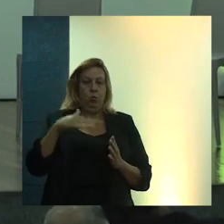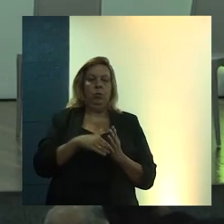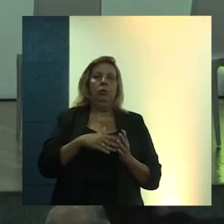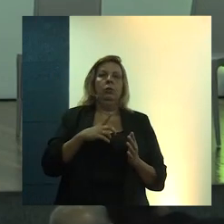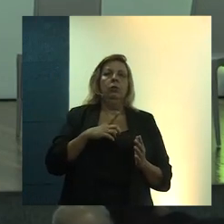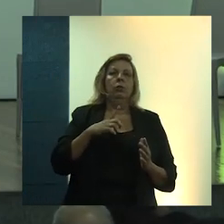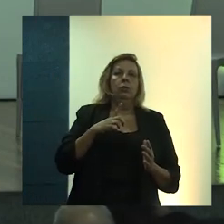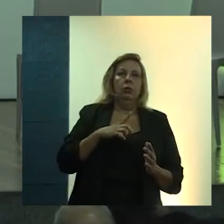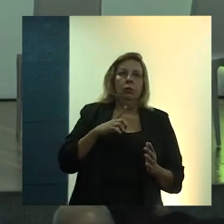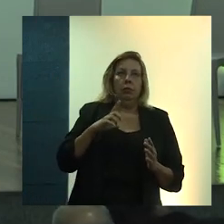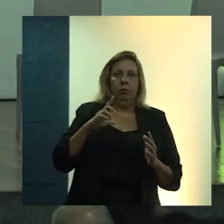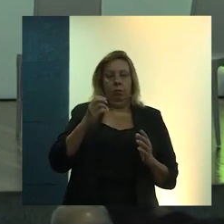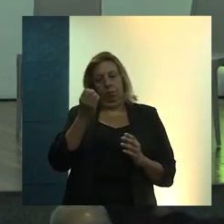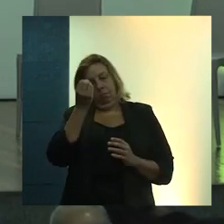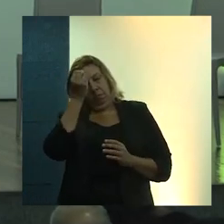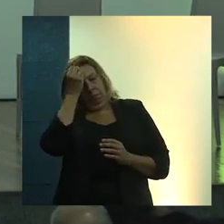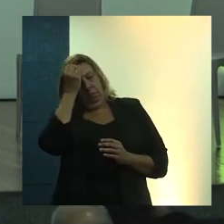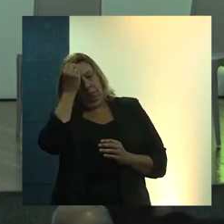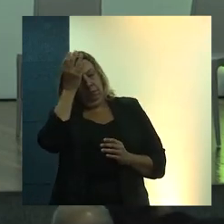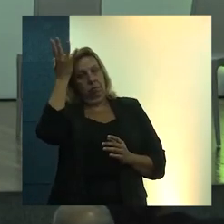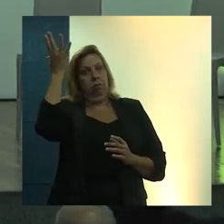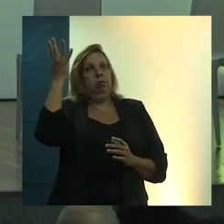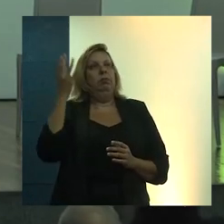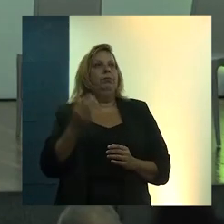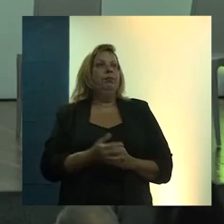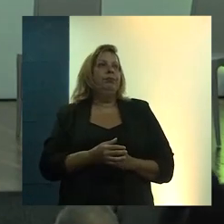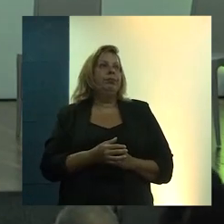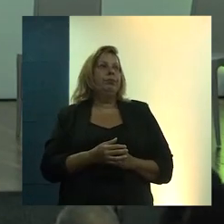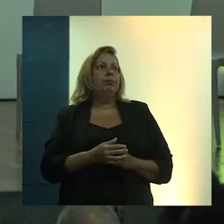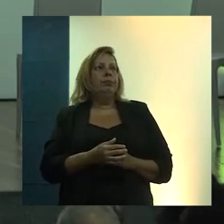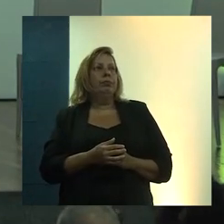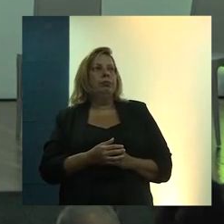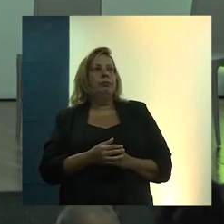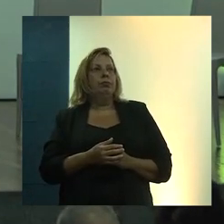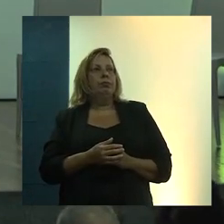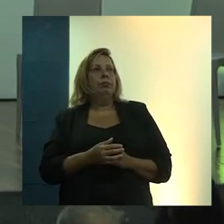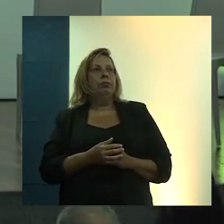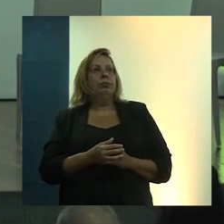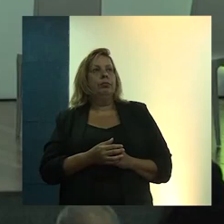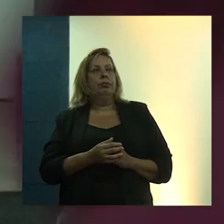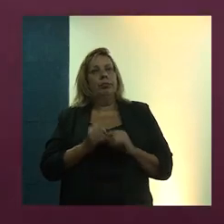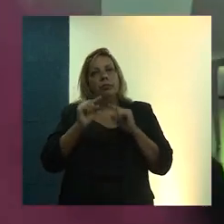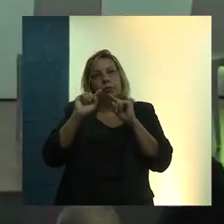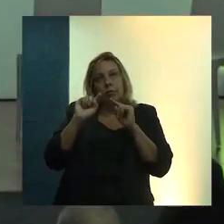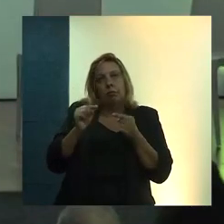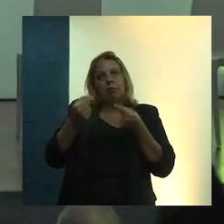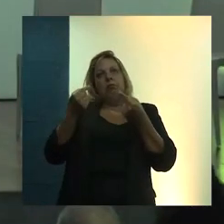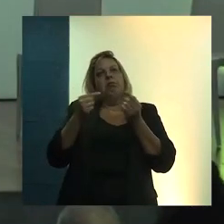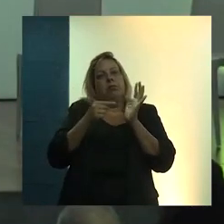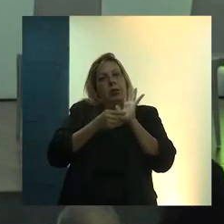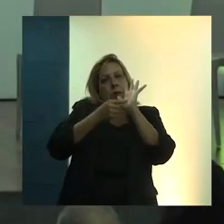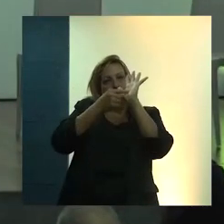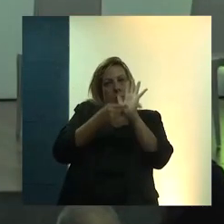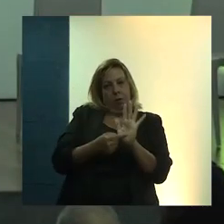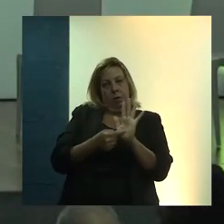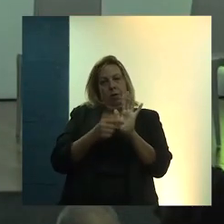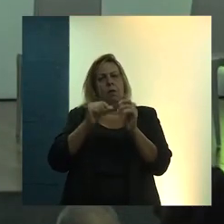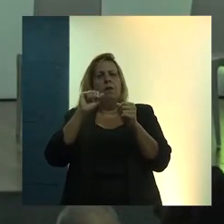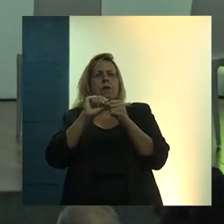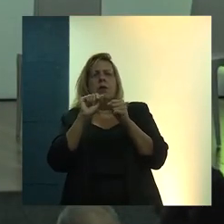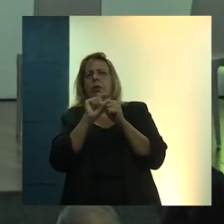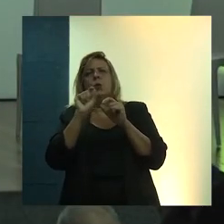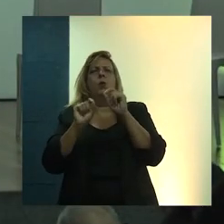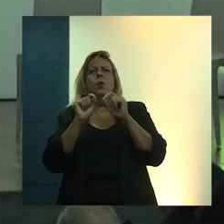âmbito dessa criação. E o que é o desafio que se apresentava para a gente? O que fazer com essa cidade?